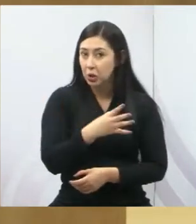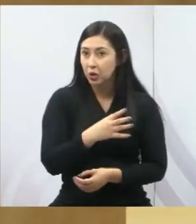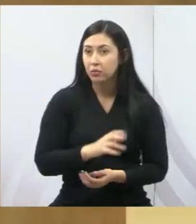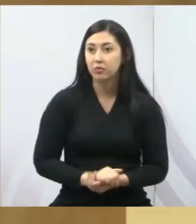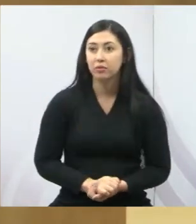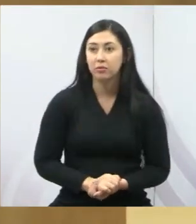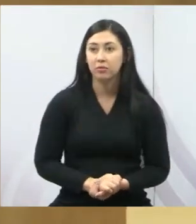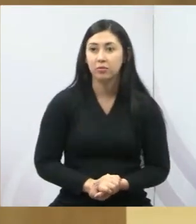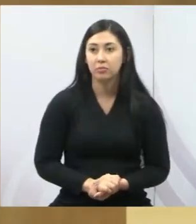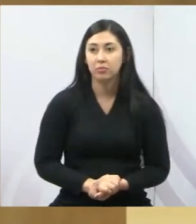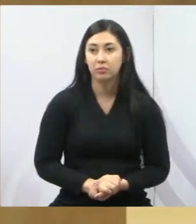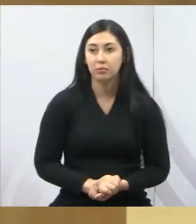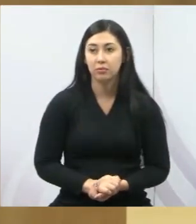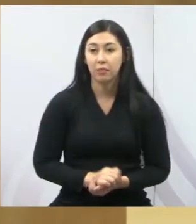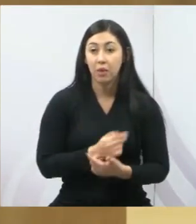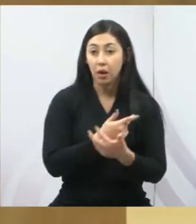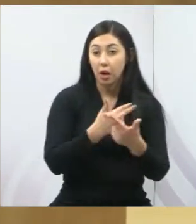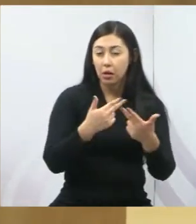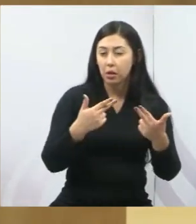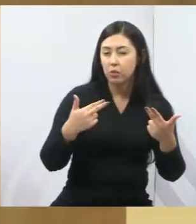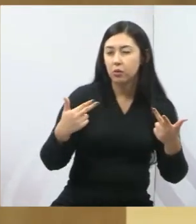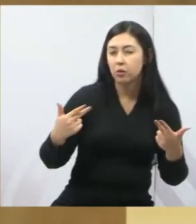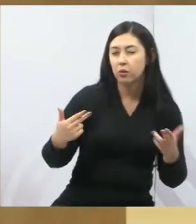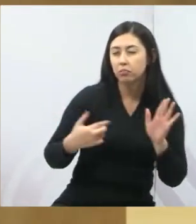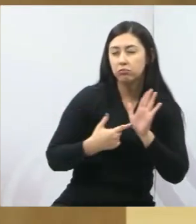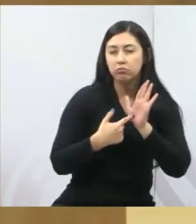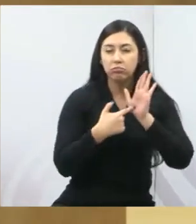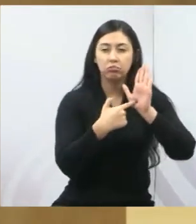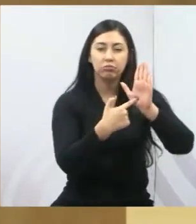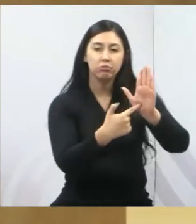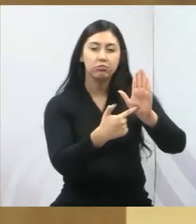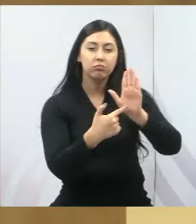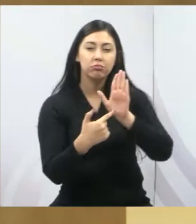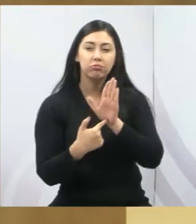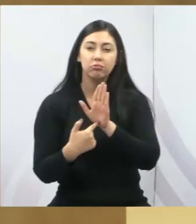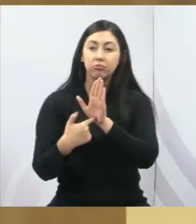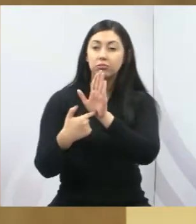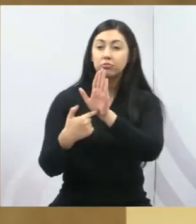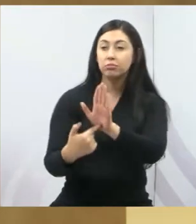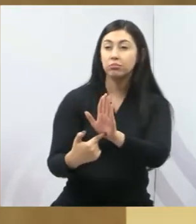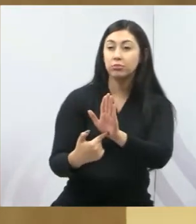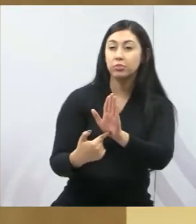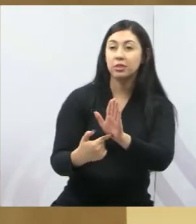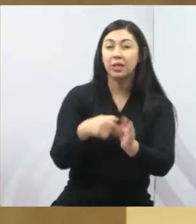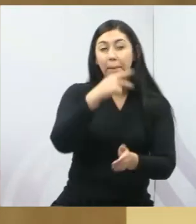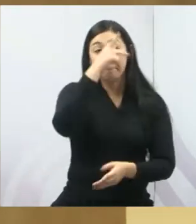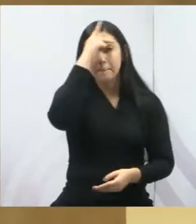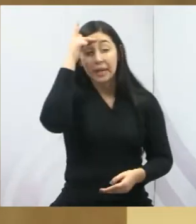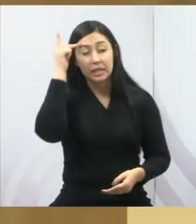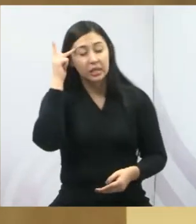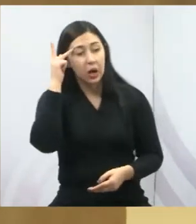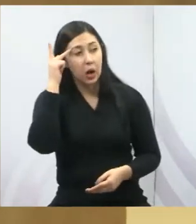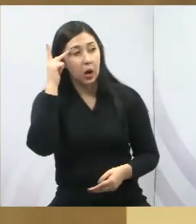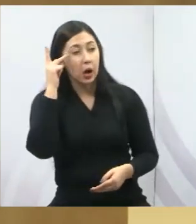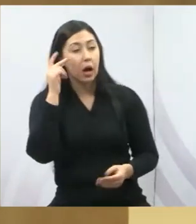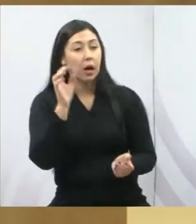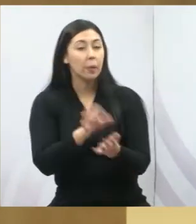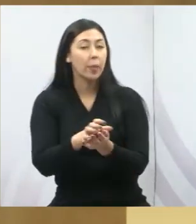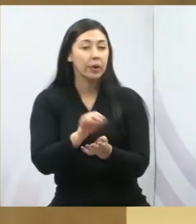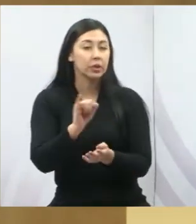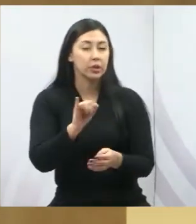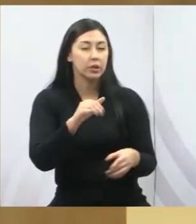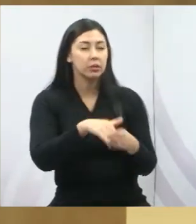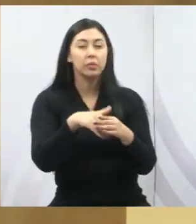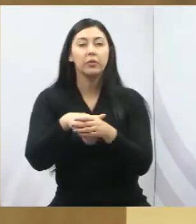vão sendo colocadas para que o eleitor talvez